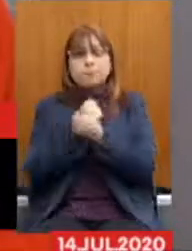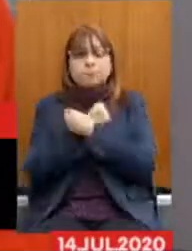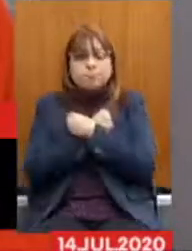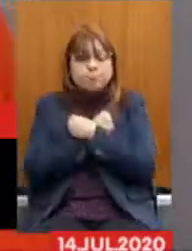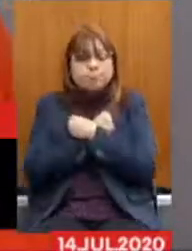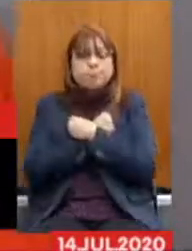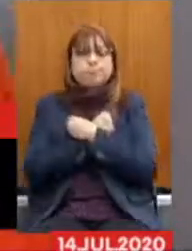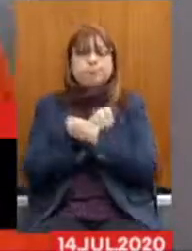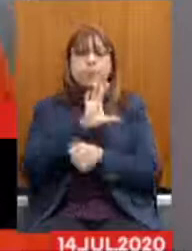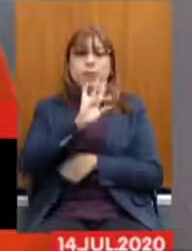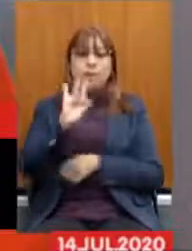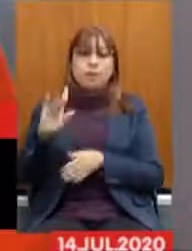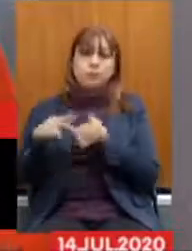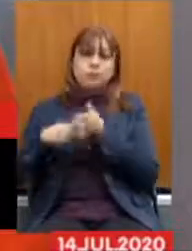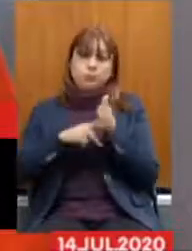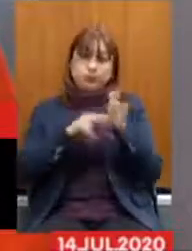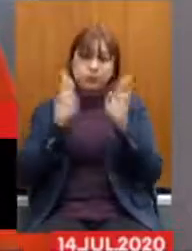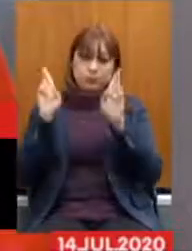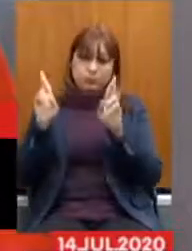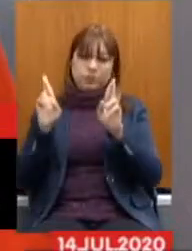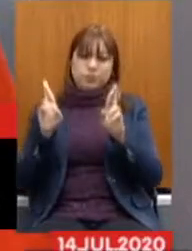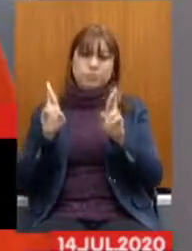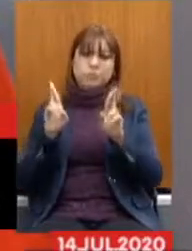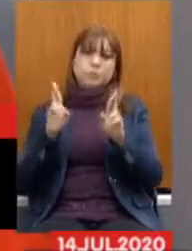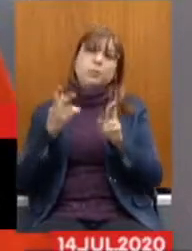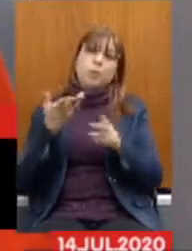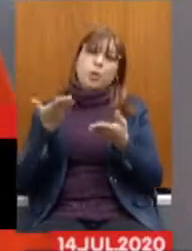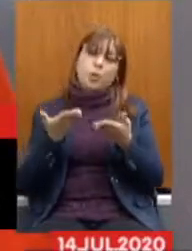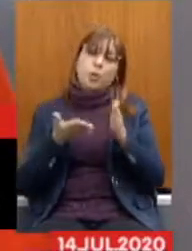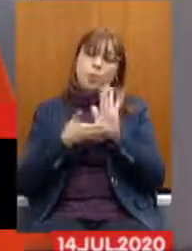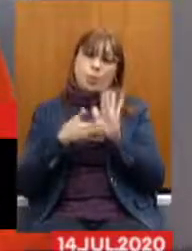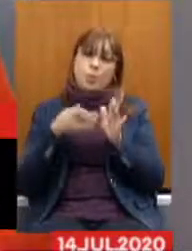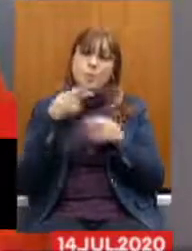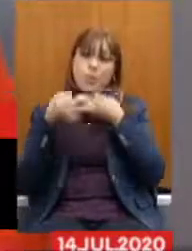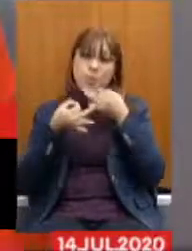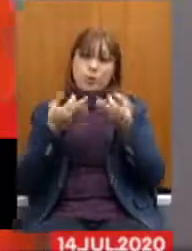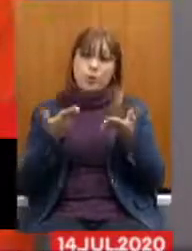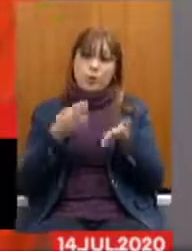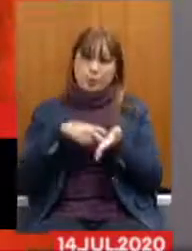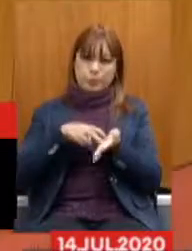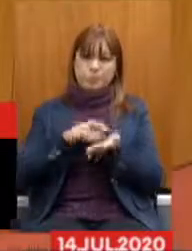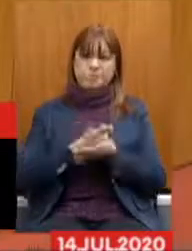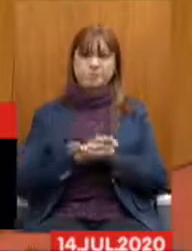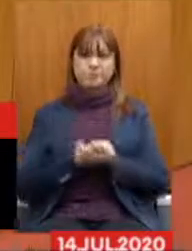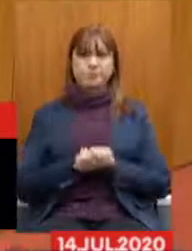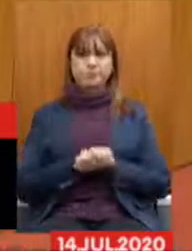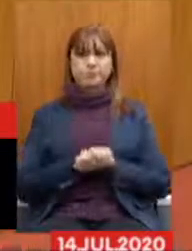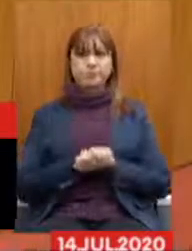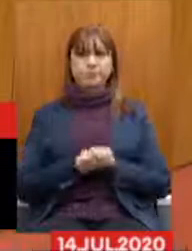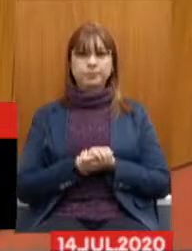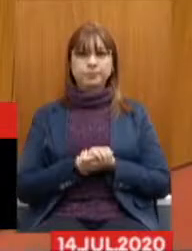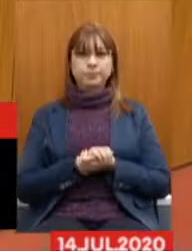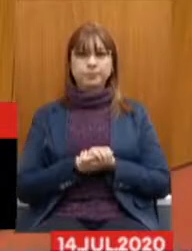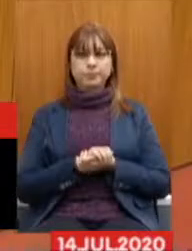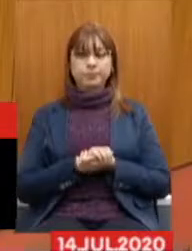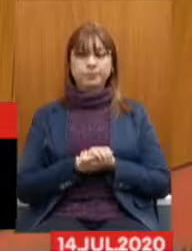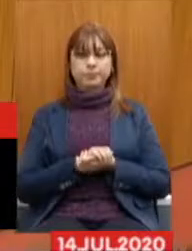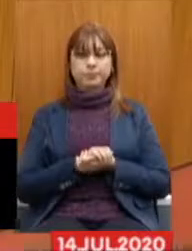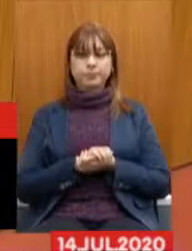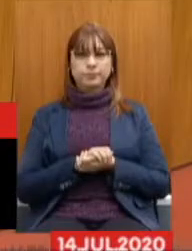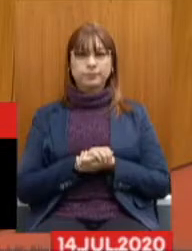abraço aos dirigentes sindicais que trouxeram suas contribuições aqui no período da manhã. Só 30 segundos a mais.